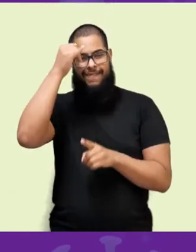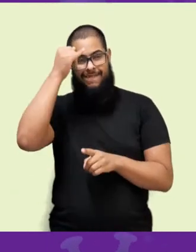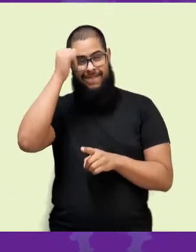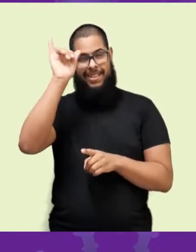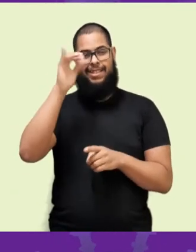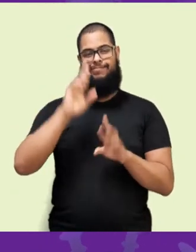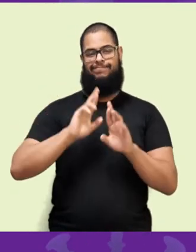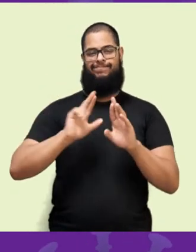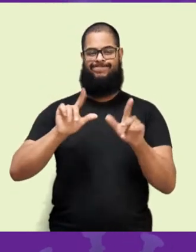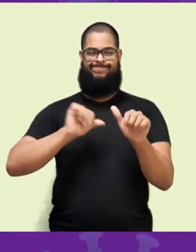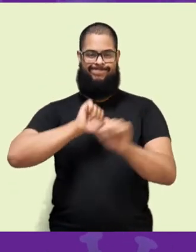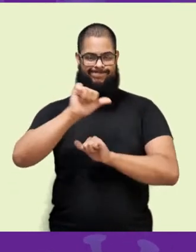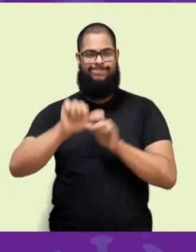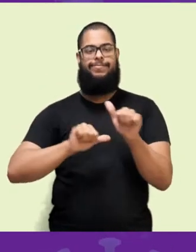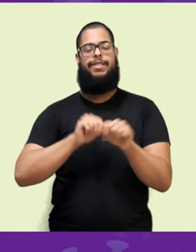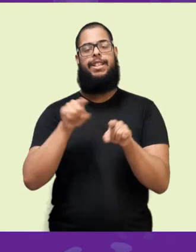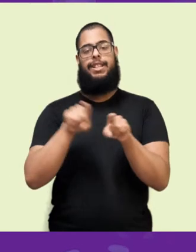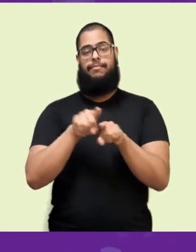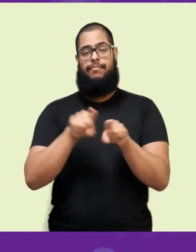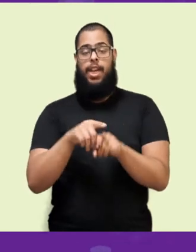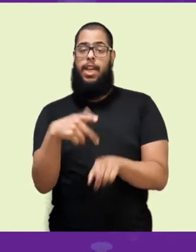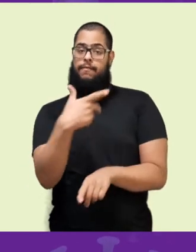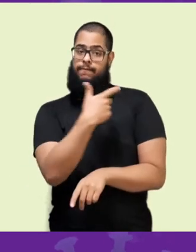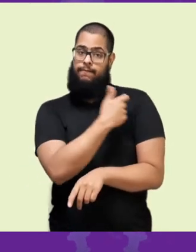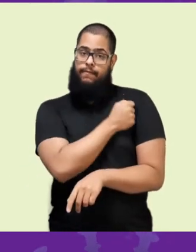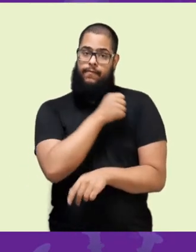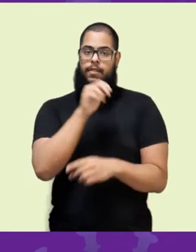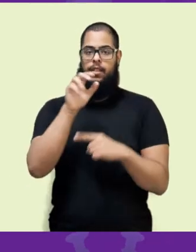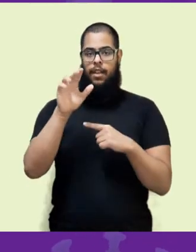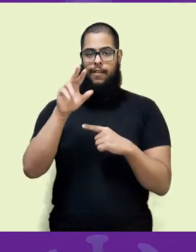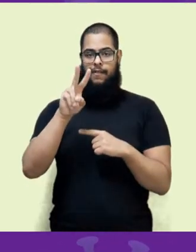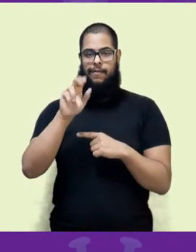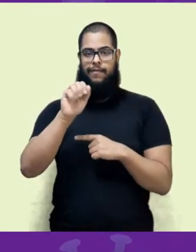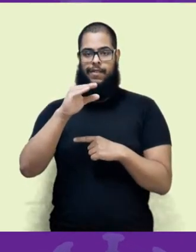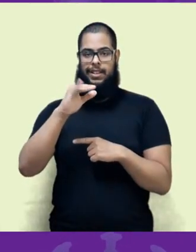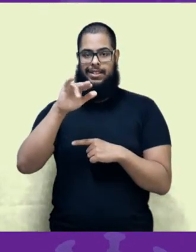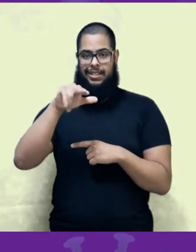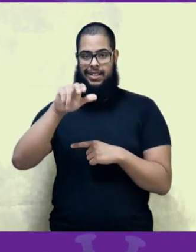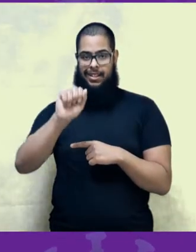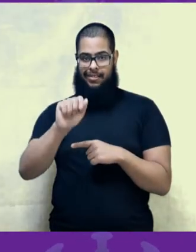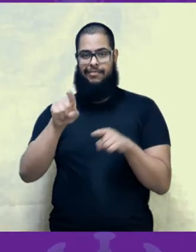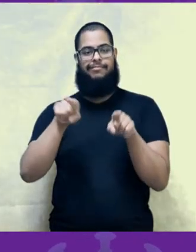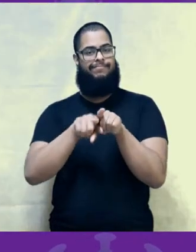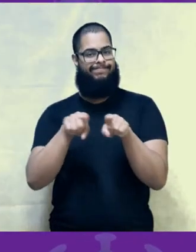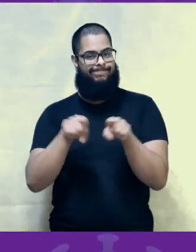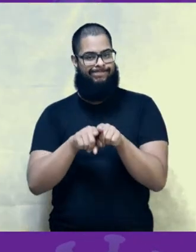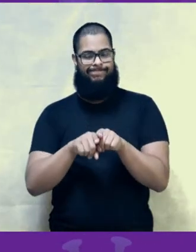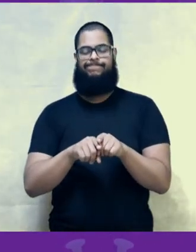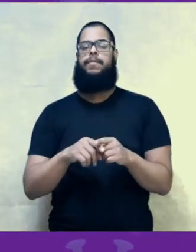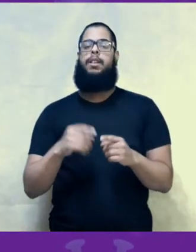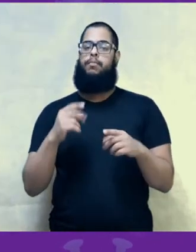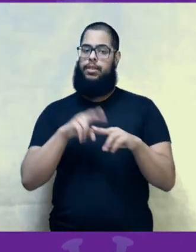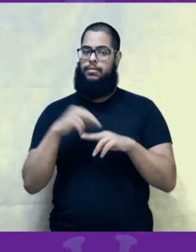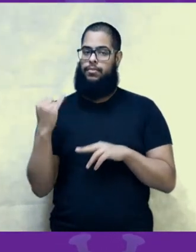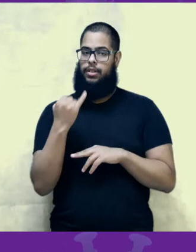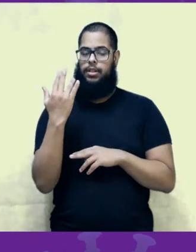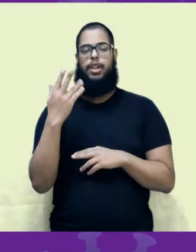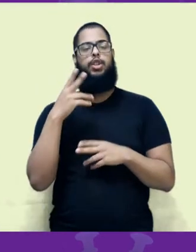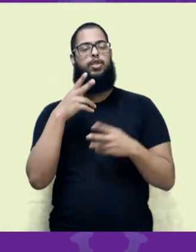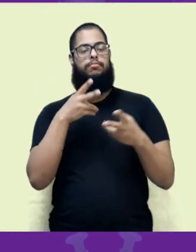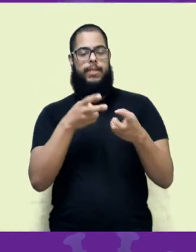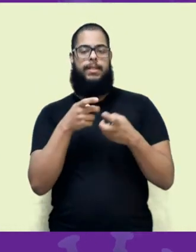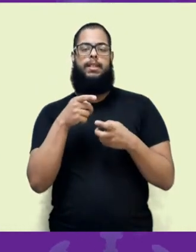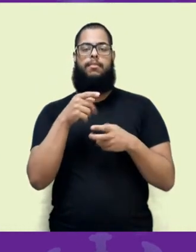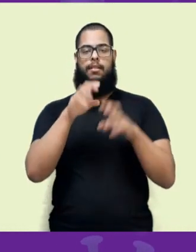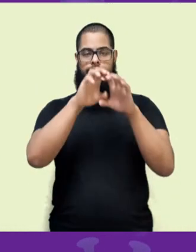induzidas pelo vírus que implicam na produção de vacina. Então, realmente, conhecer as mutações virais é muito importante. Já foram